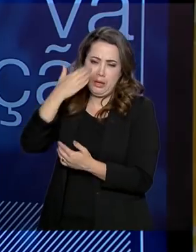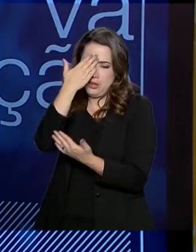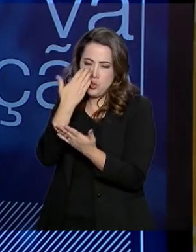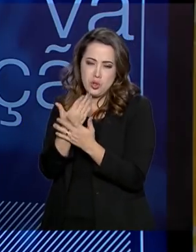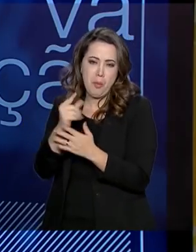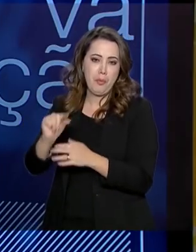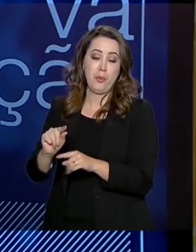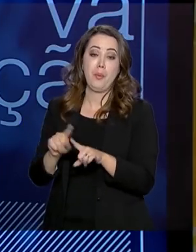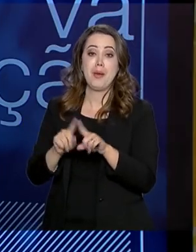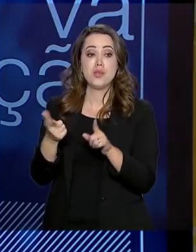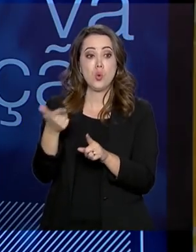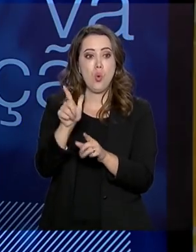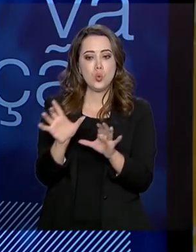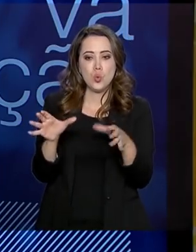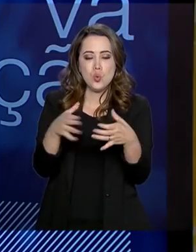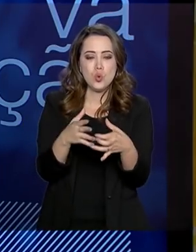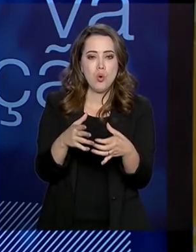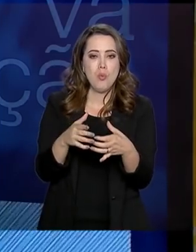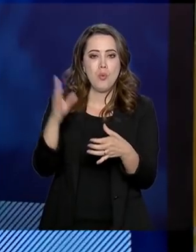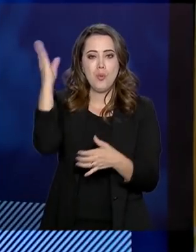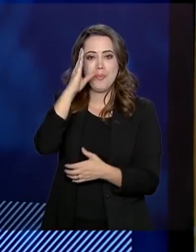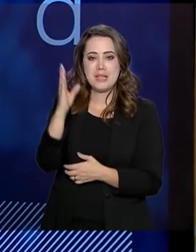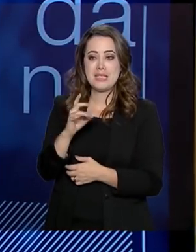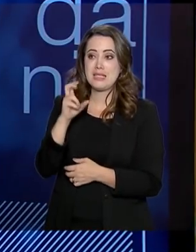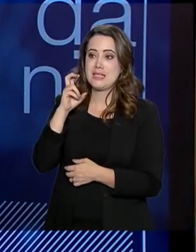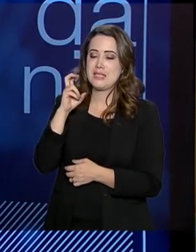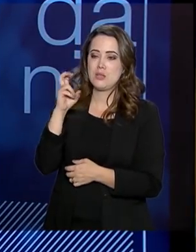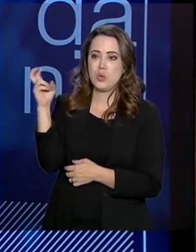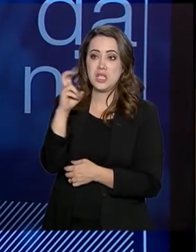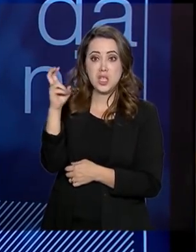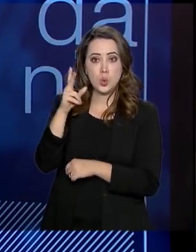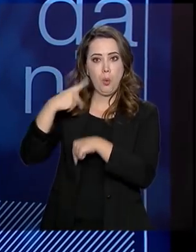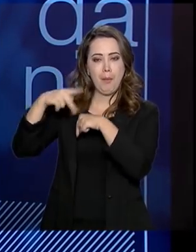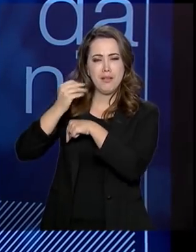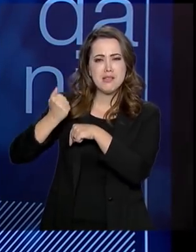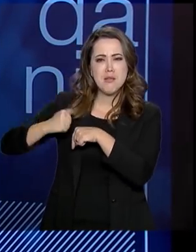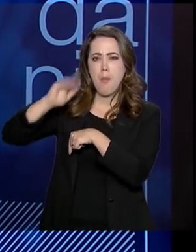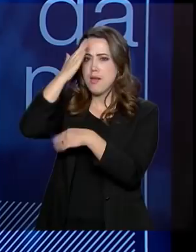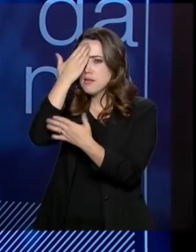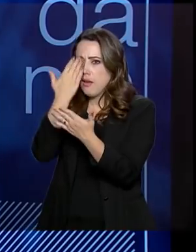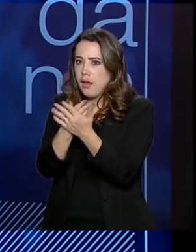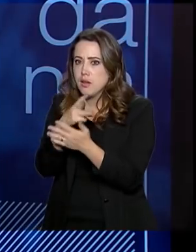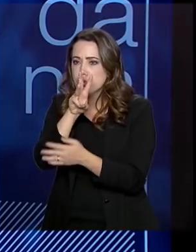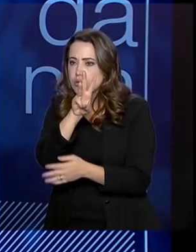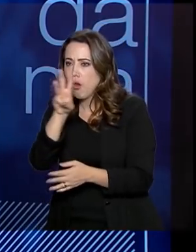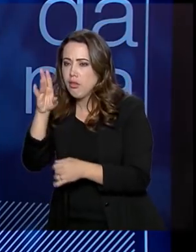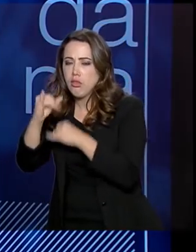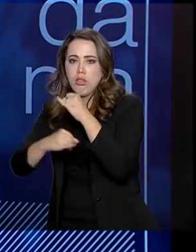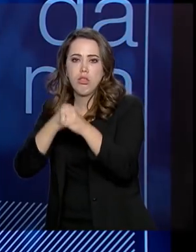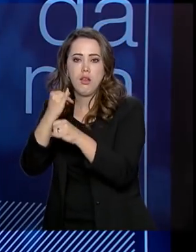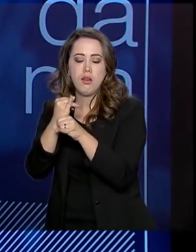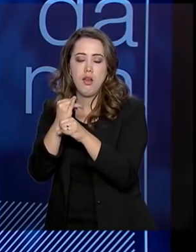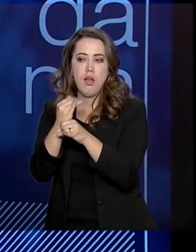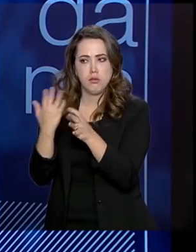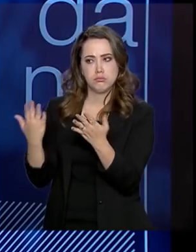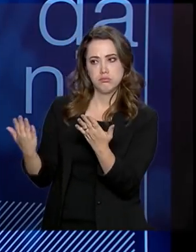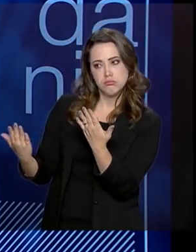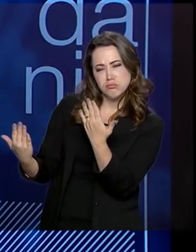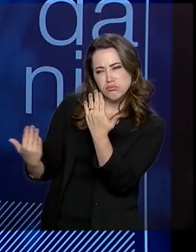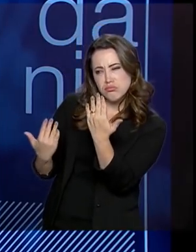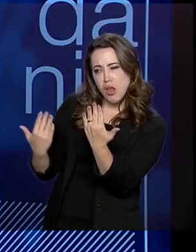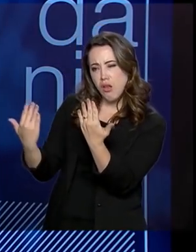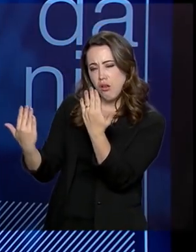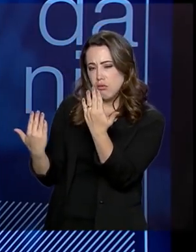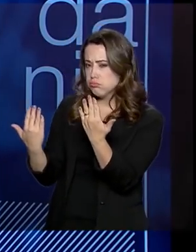entre 30 países, que mais confia em plataformas digitais. A nossa proposta é, vamos transformar o governo